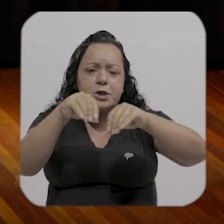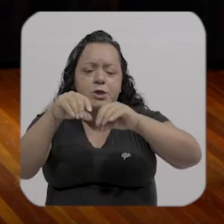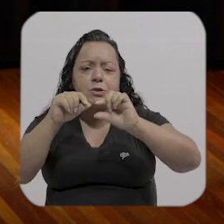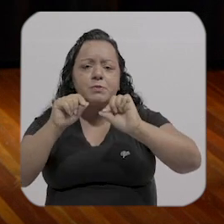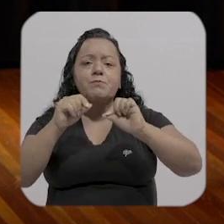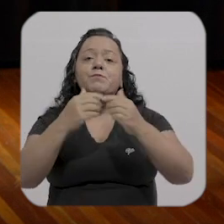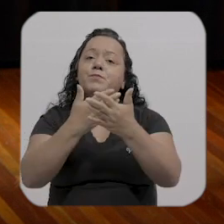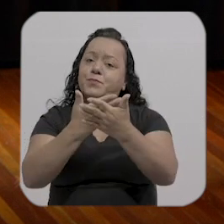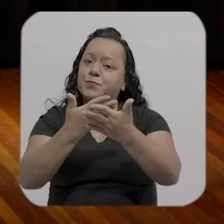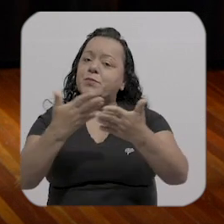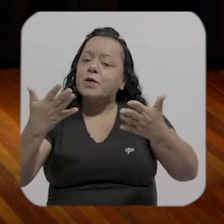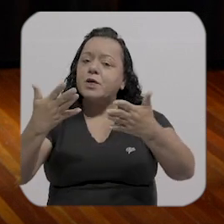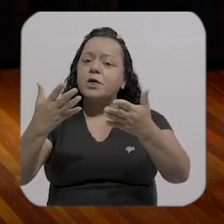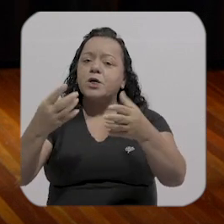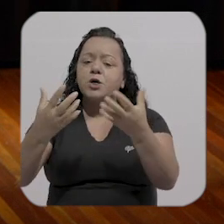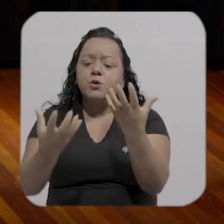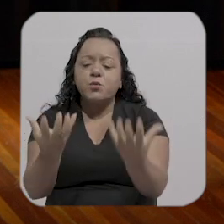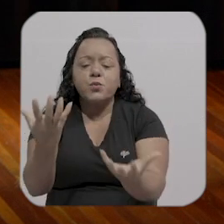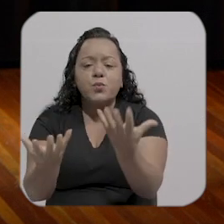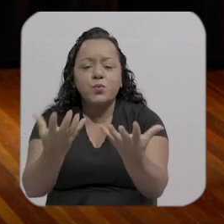isso. Às vezes ia torrar a farinha, né?